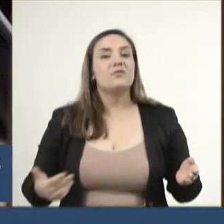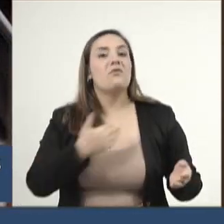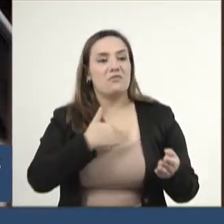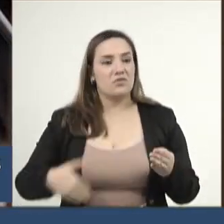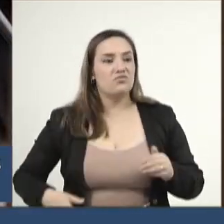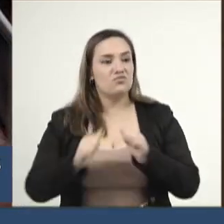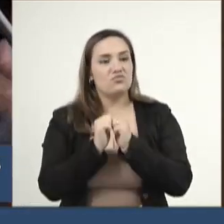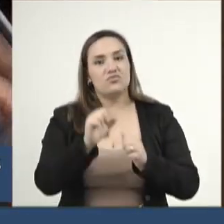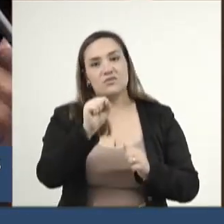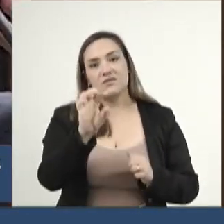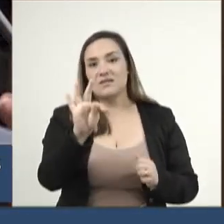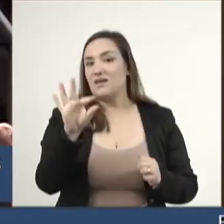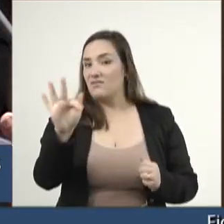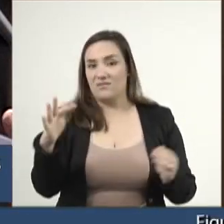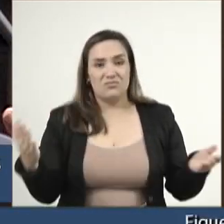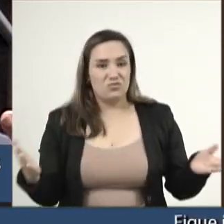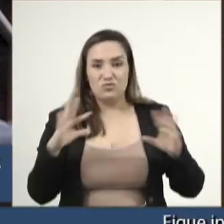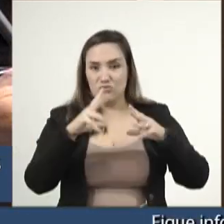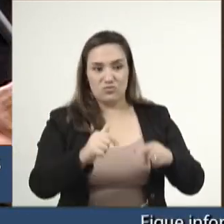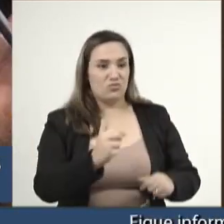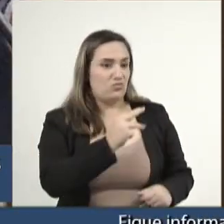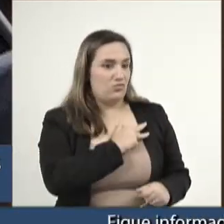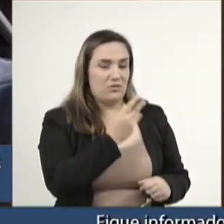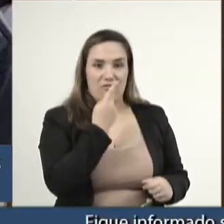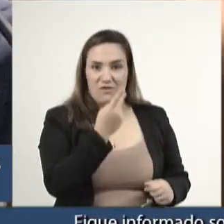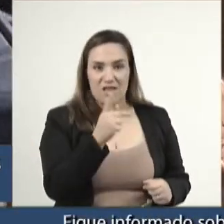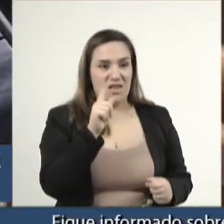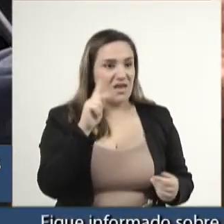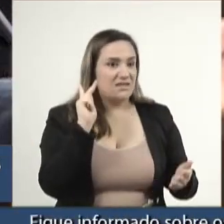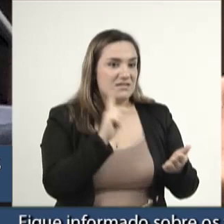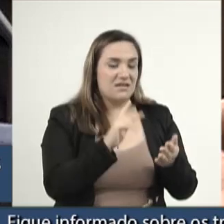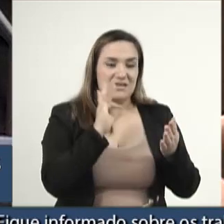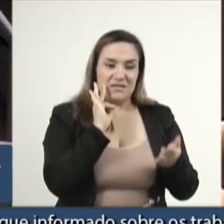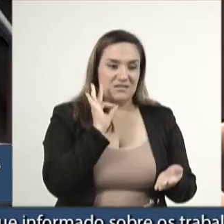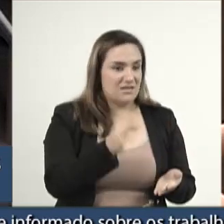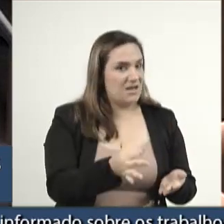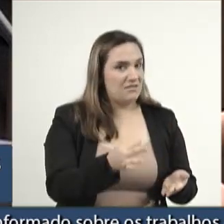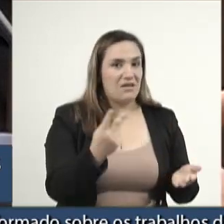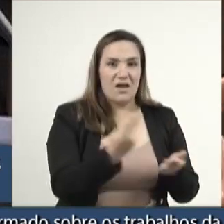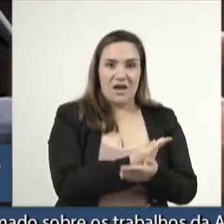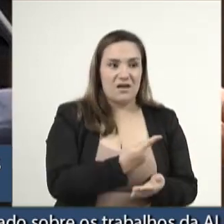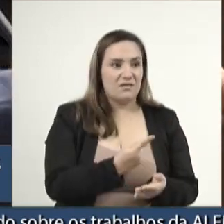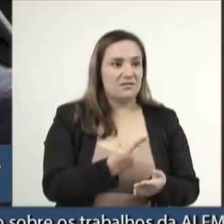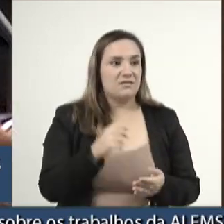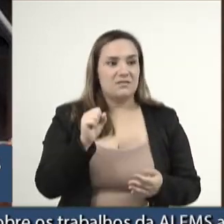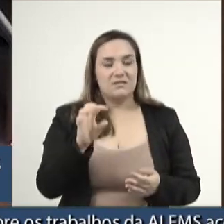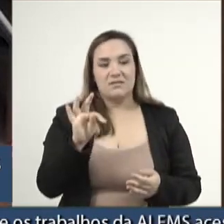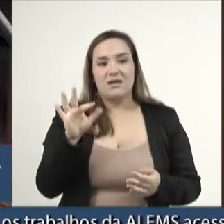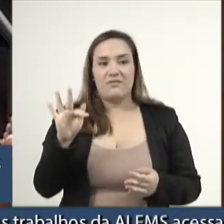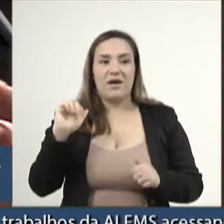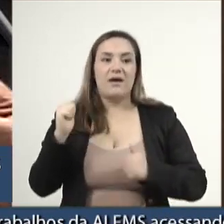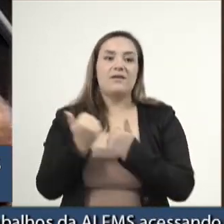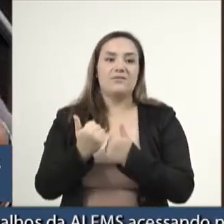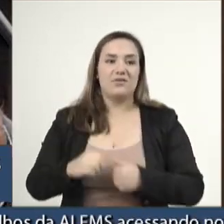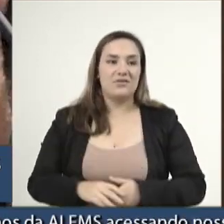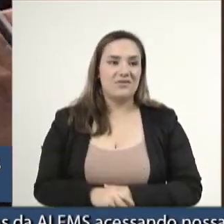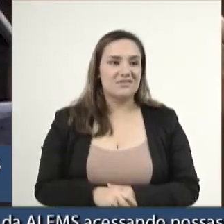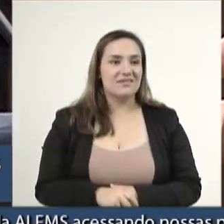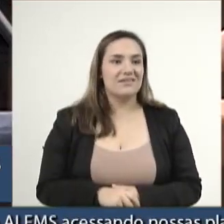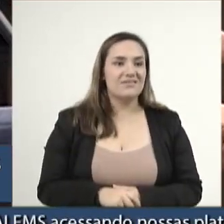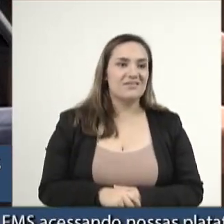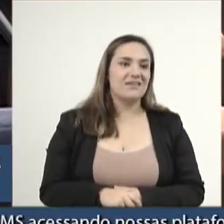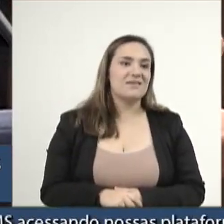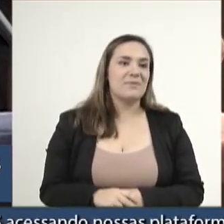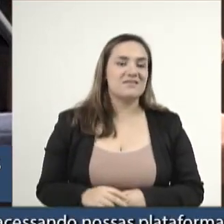STF. Tudo que o Lula fala, certo ou errado, o FTF apoia. Então, nós estamos numa